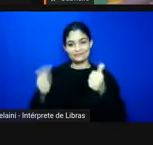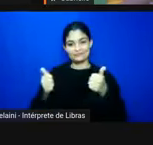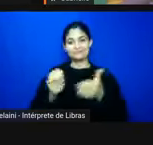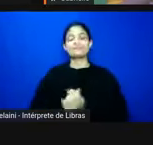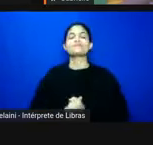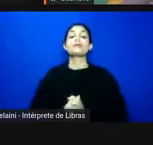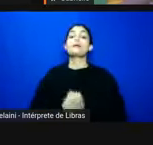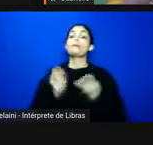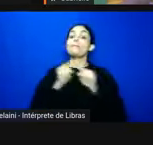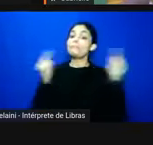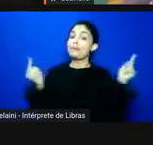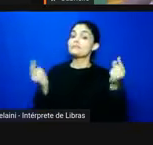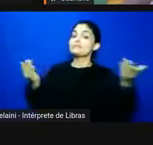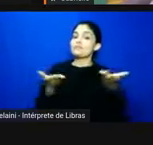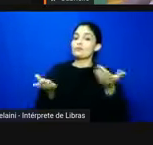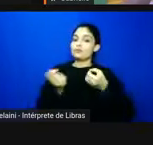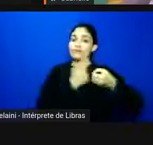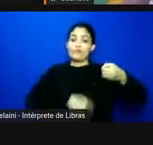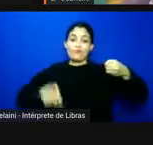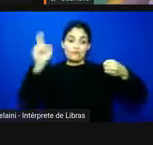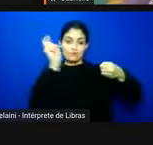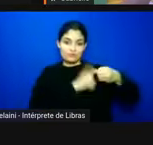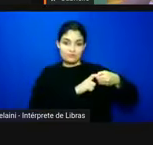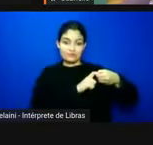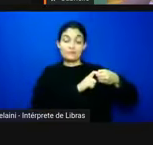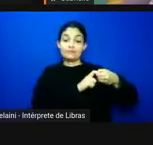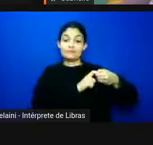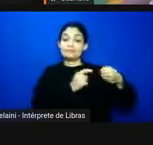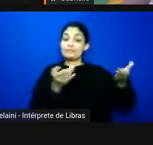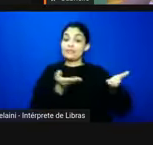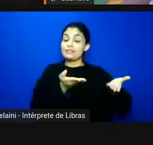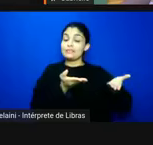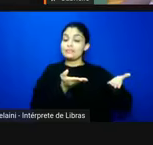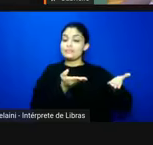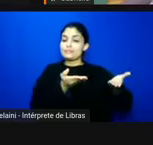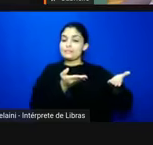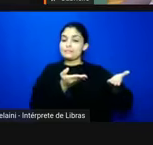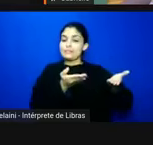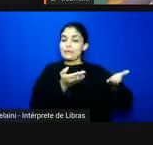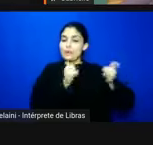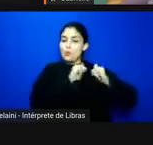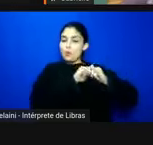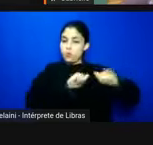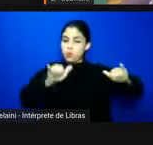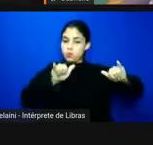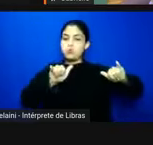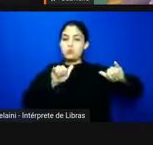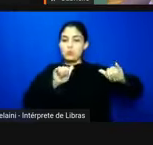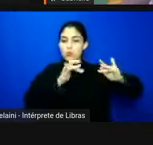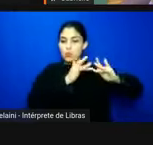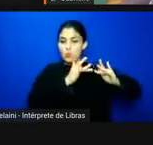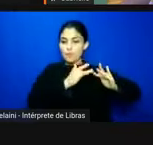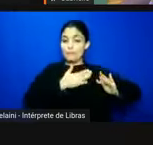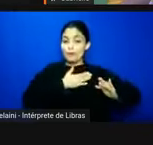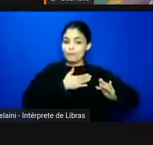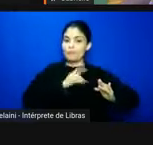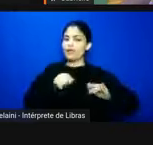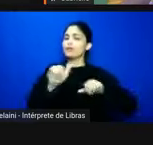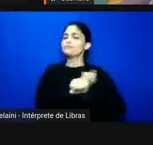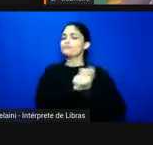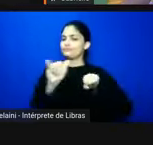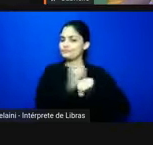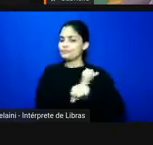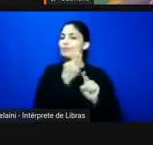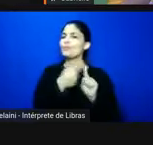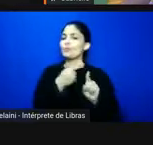voltando esse exercício de promover o contato para mim ele é muito estratégico porque a